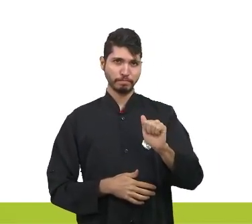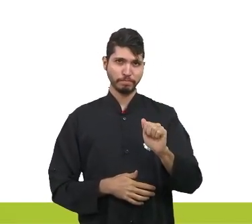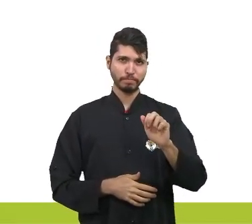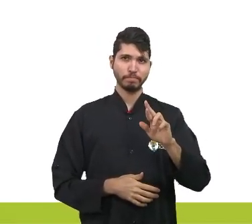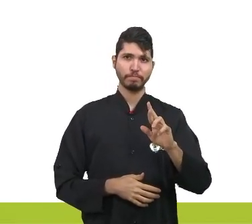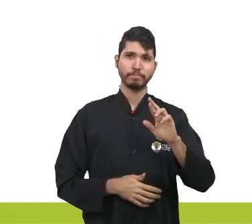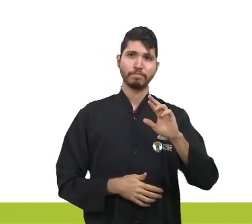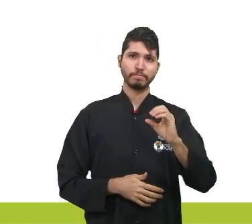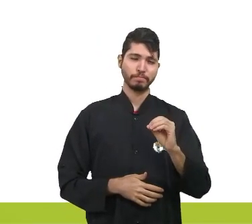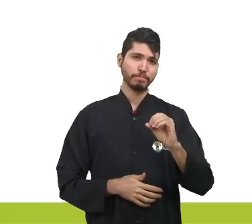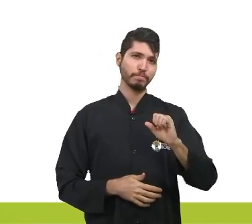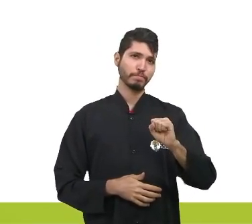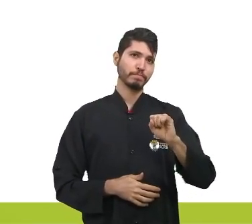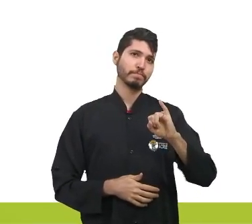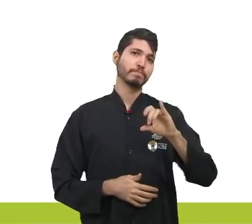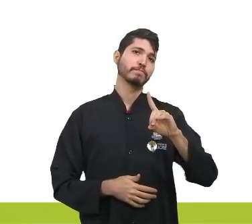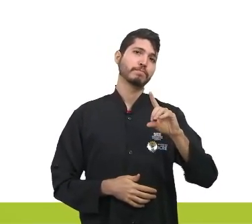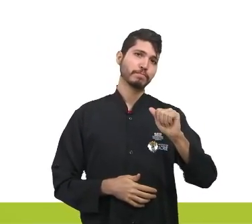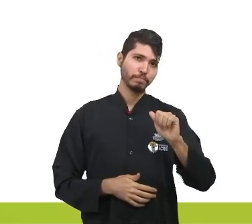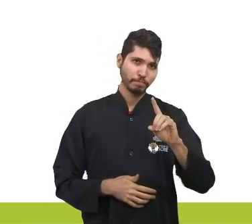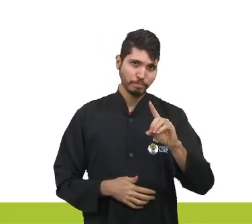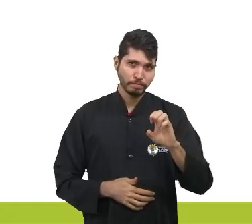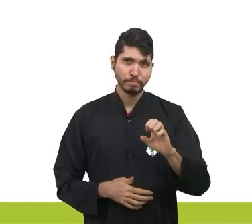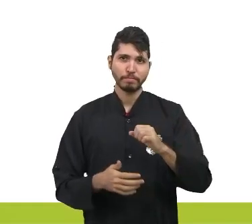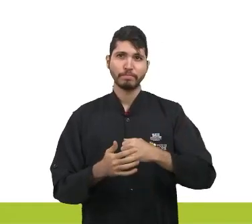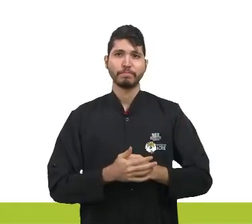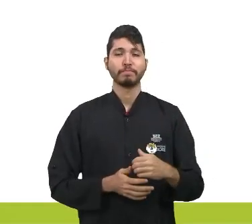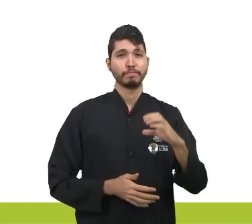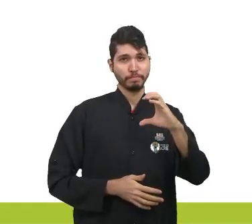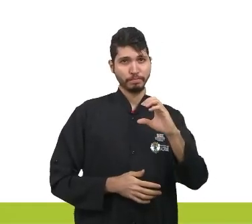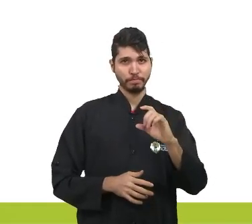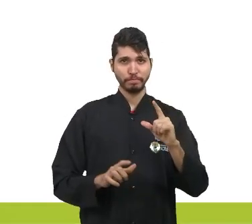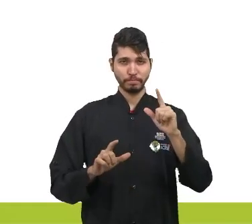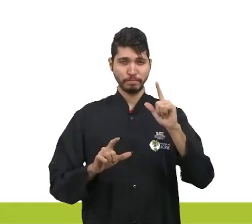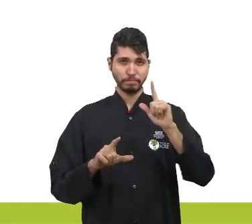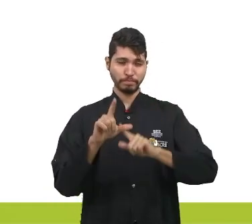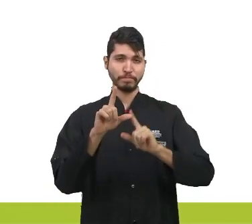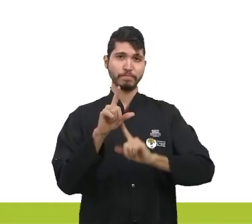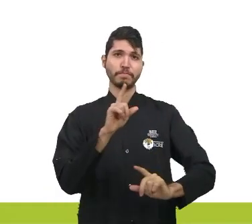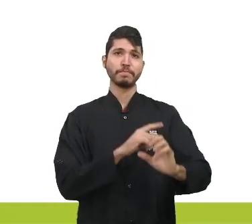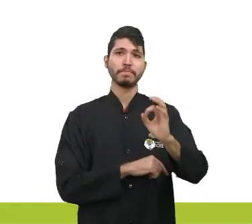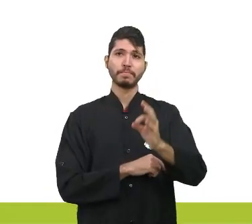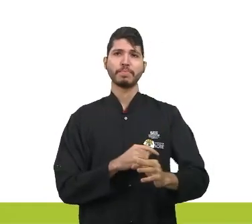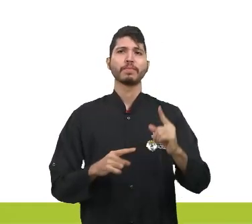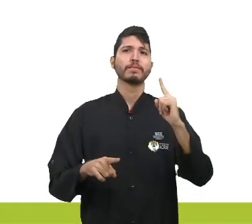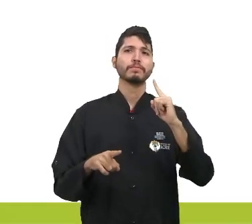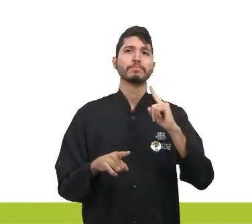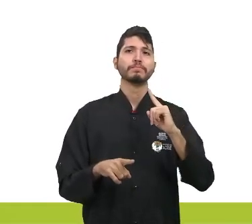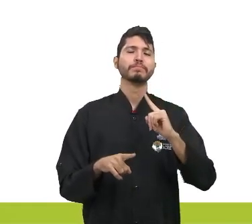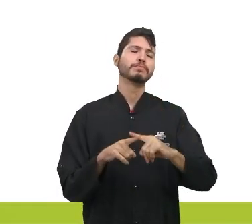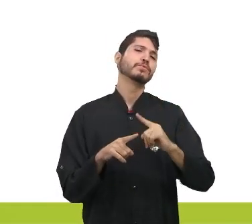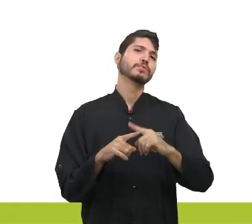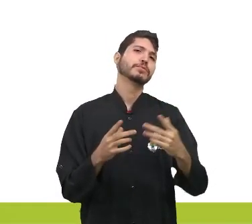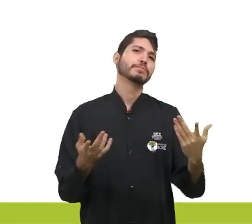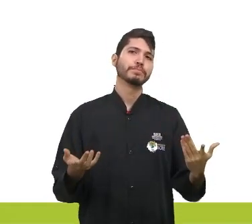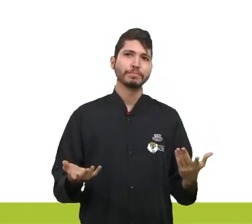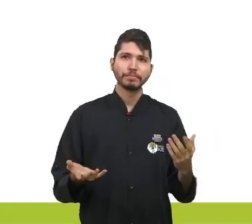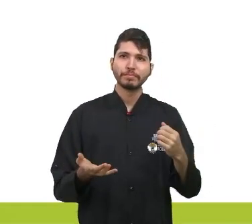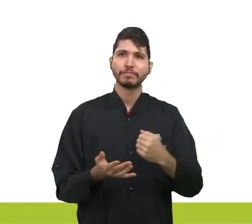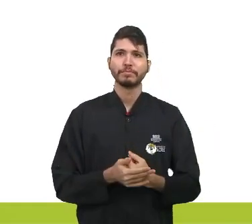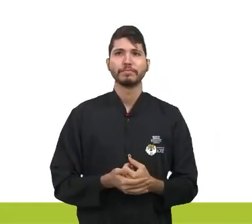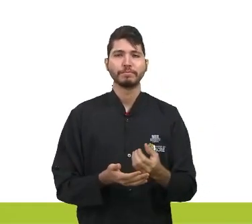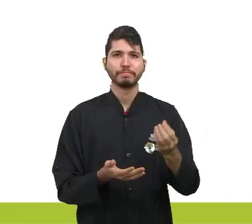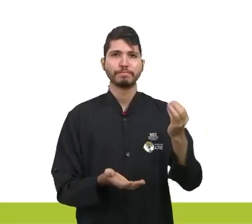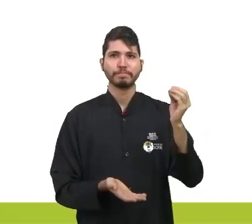Vamos visualizar a alternativa correta expressa na letra C descompassos na construção de